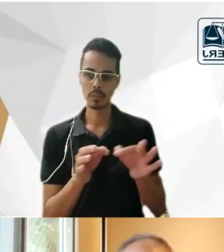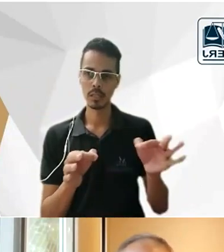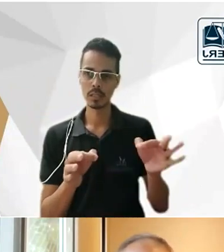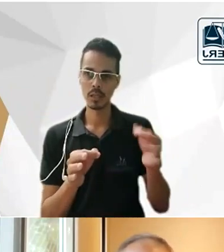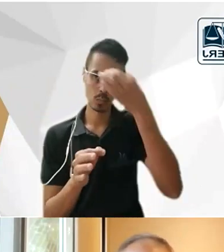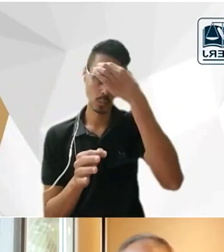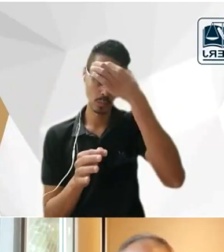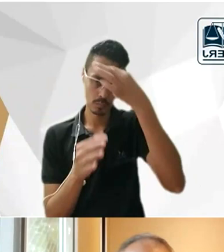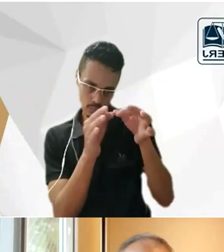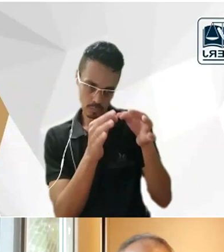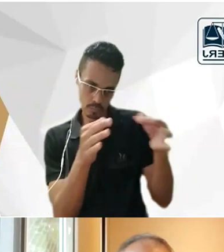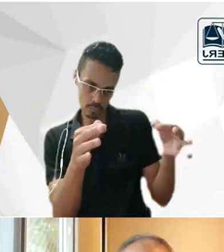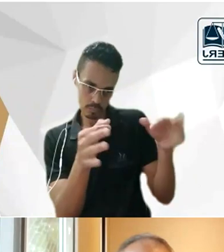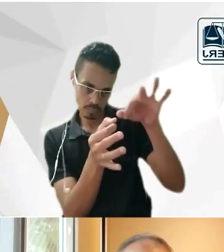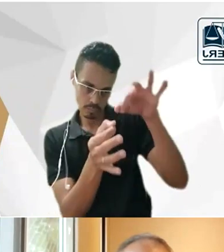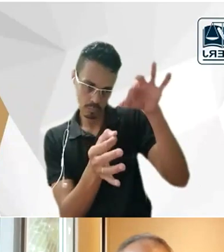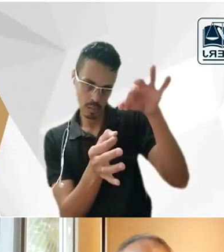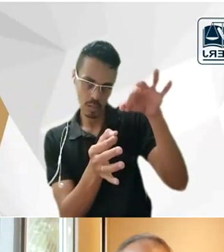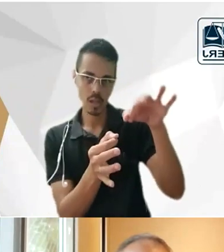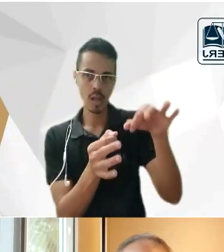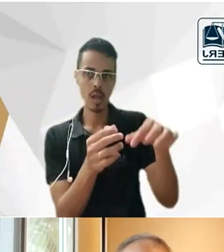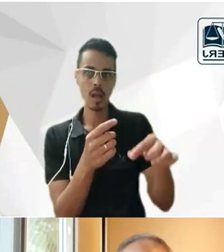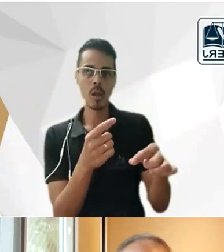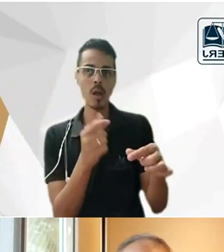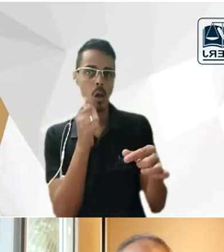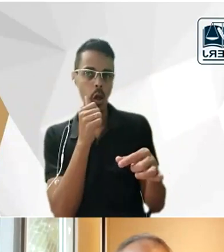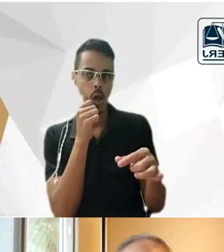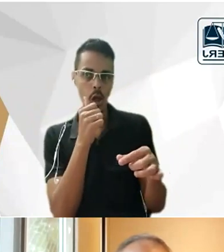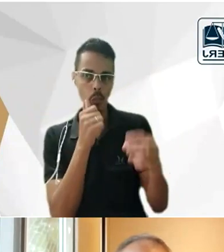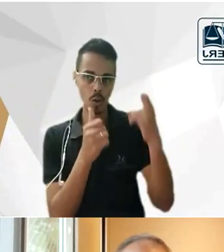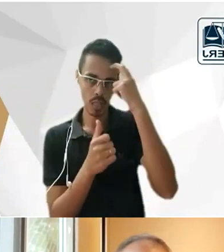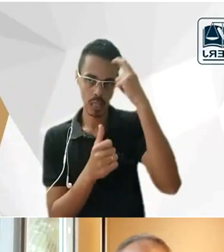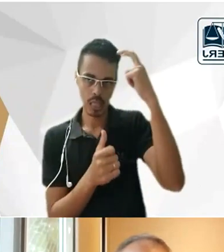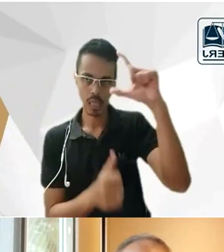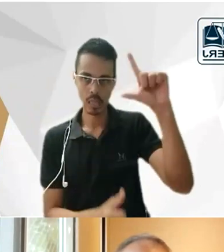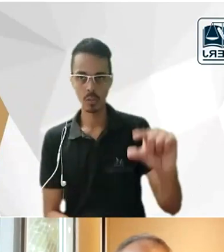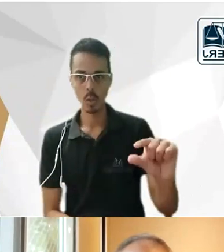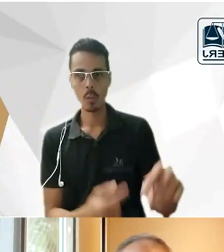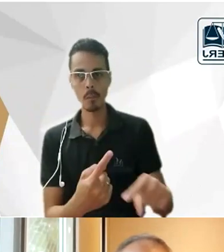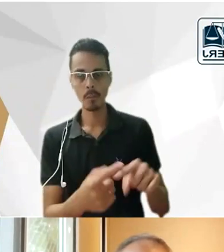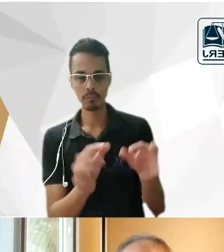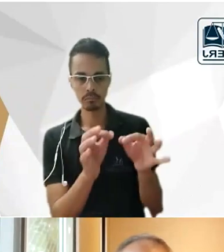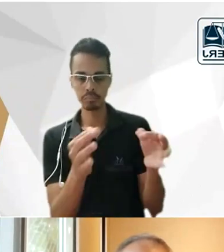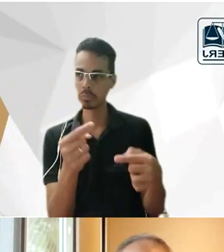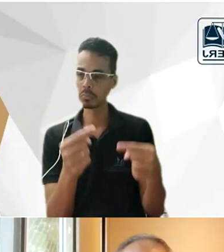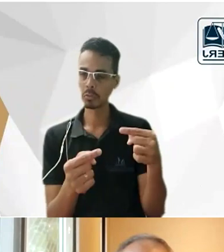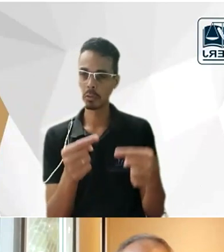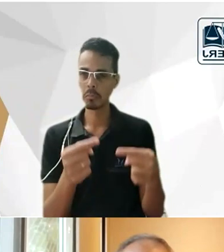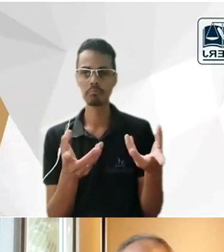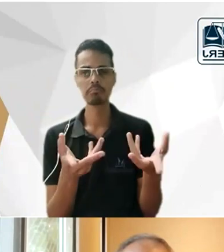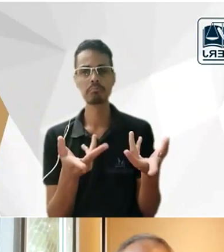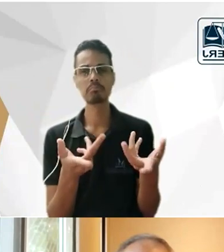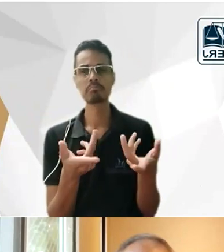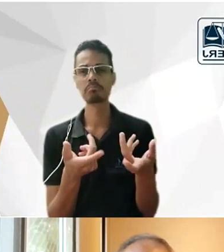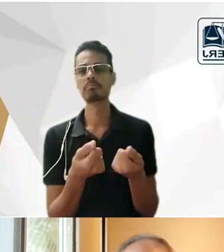uma justificativa para a inferioridade intelectual das mulheres e são debates realmente você trouxe Wenceslau um debate realmente